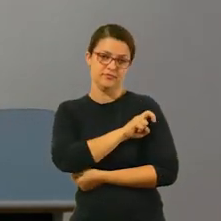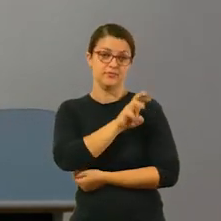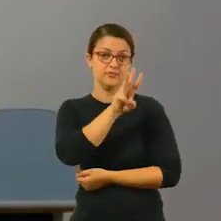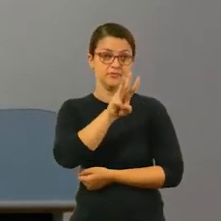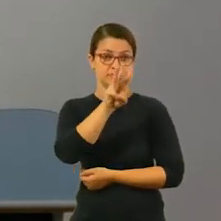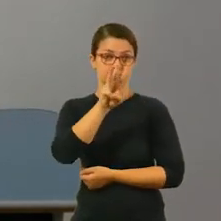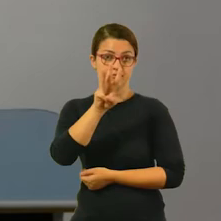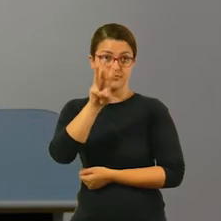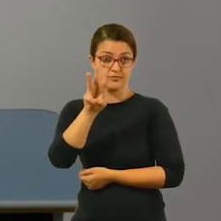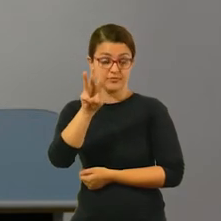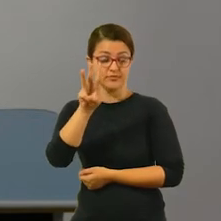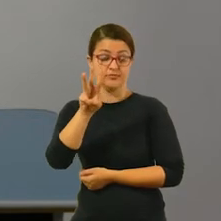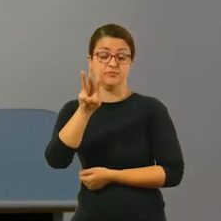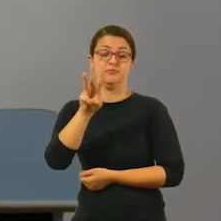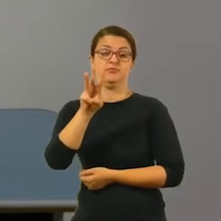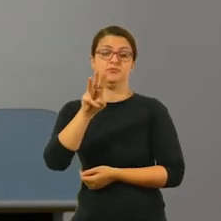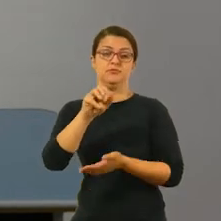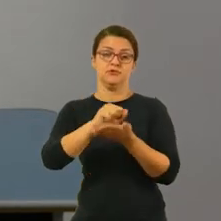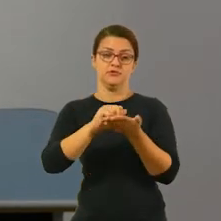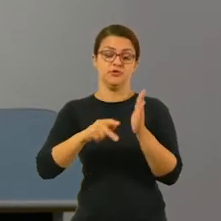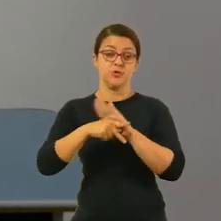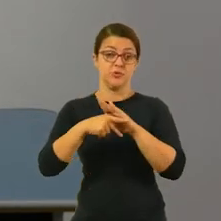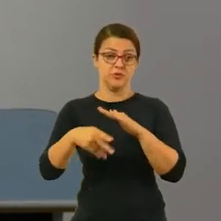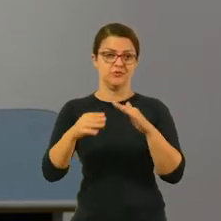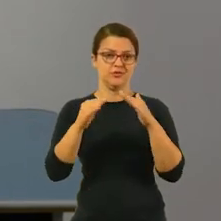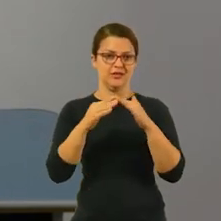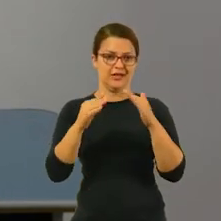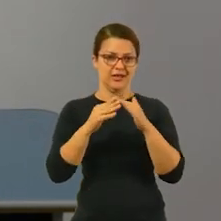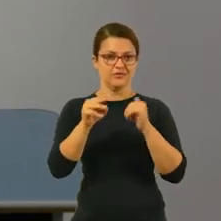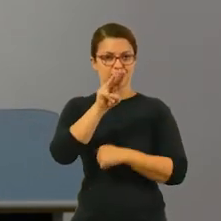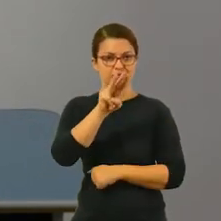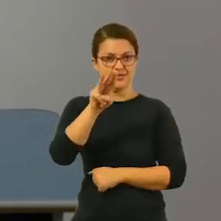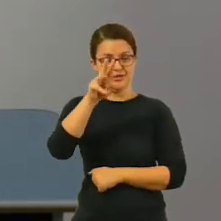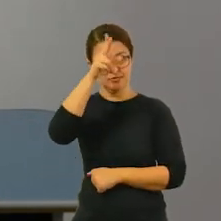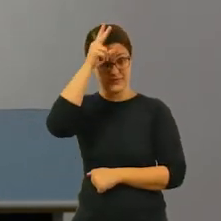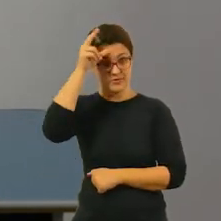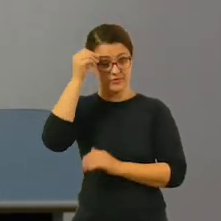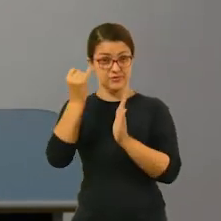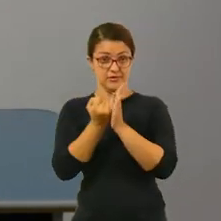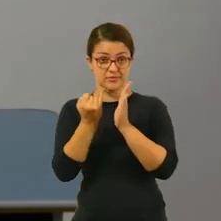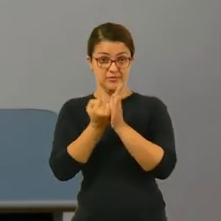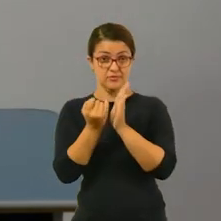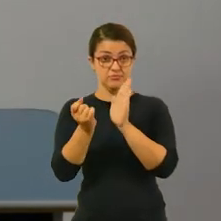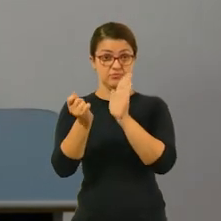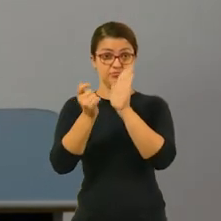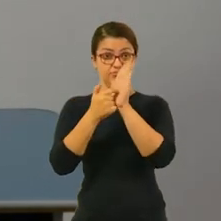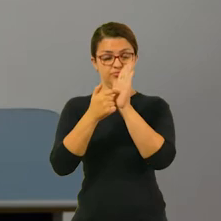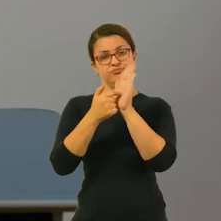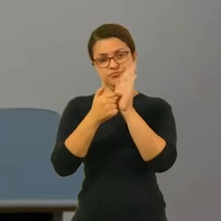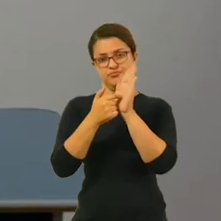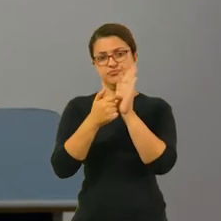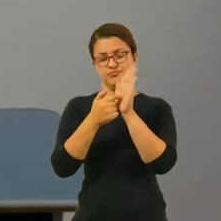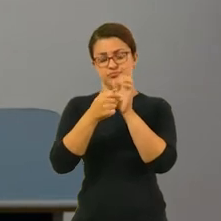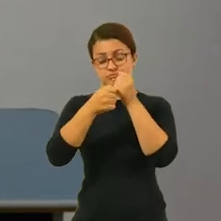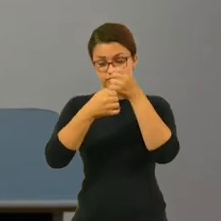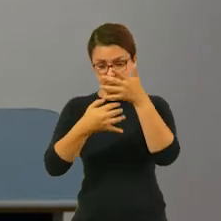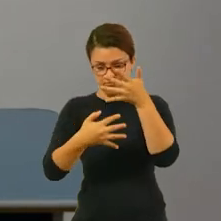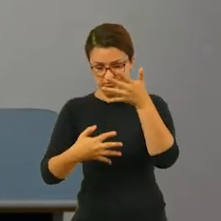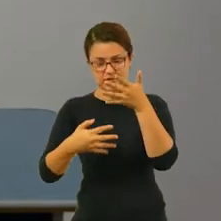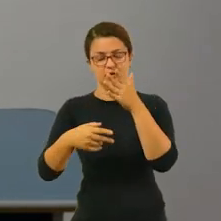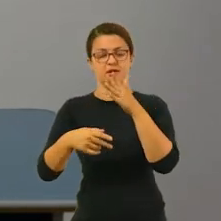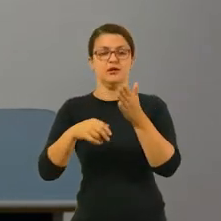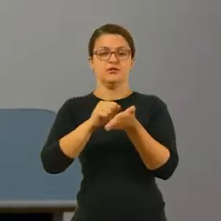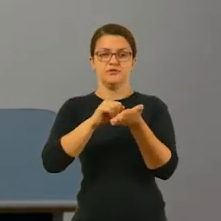acesso entrando no site da Prefeitura de Itapevi e clicando no link lição de casa. Pessoal, nós estamos na